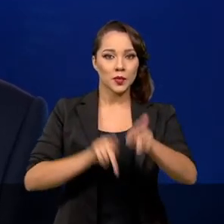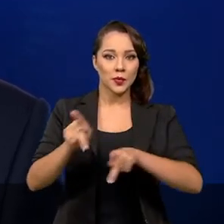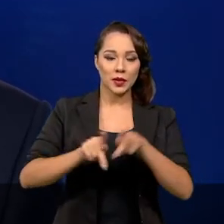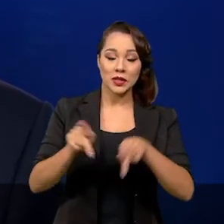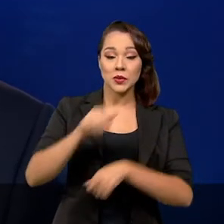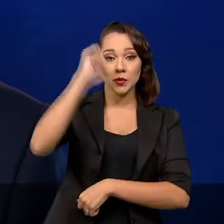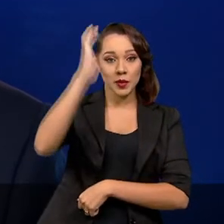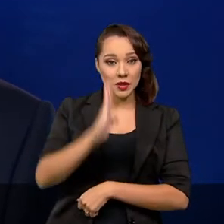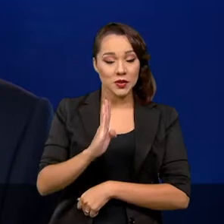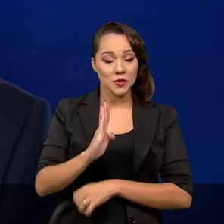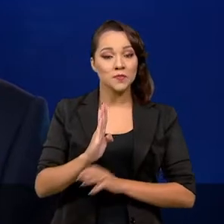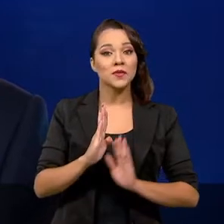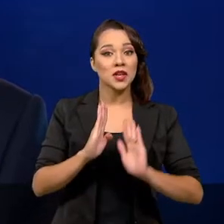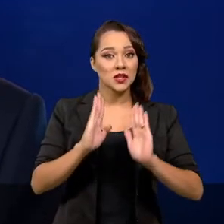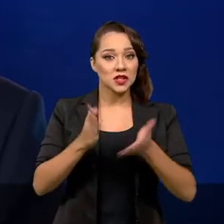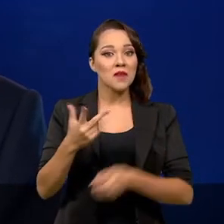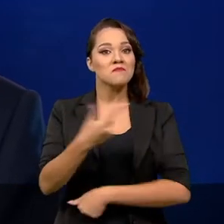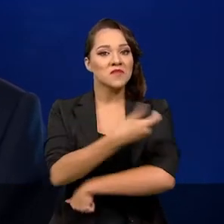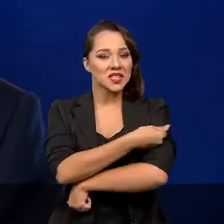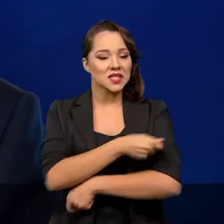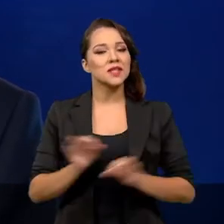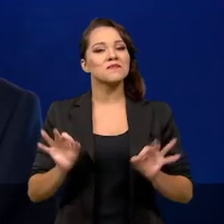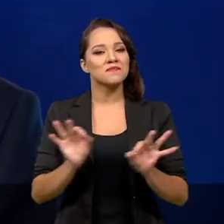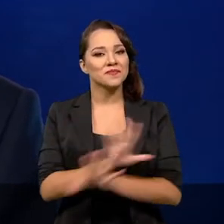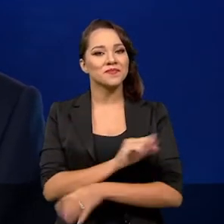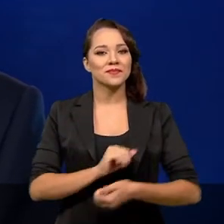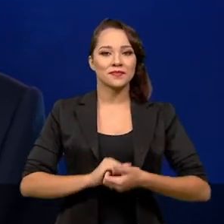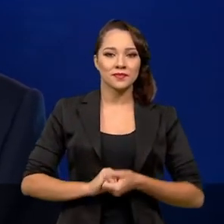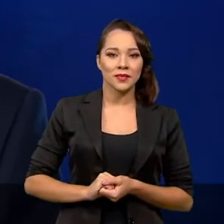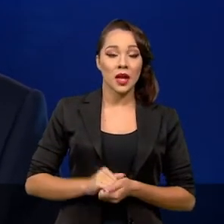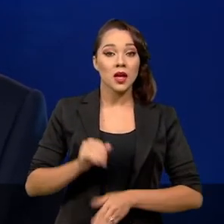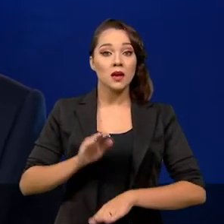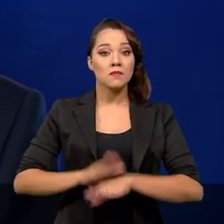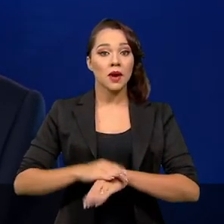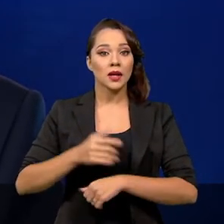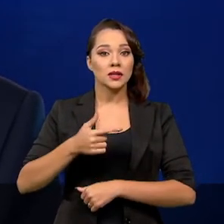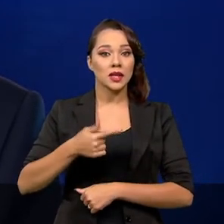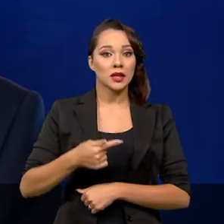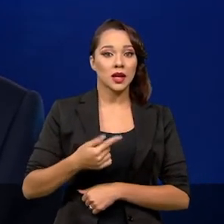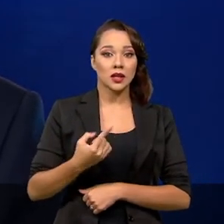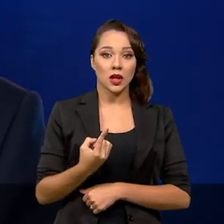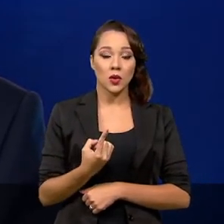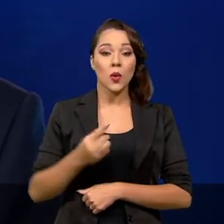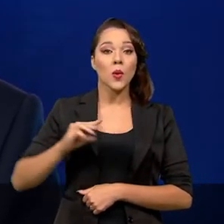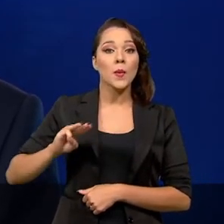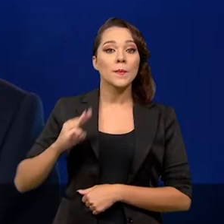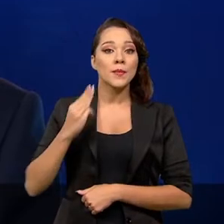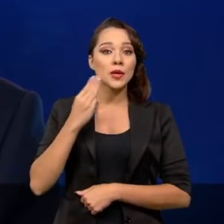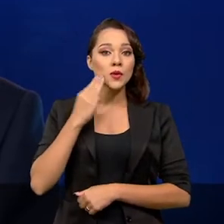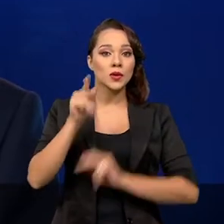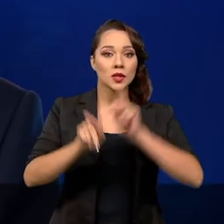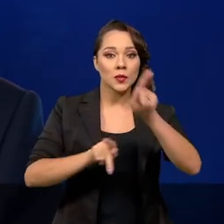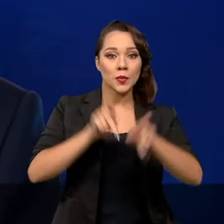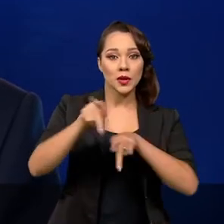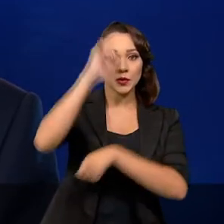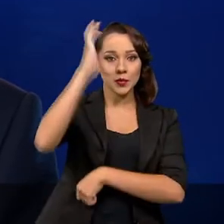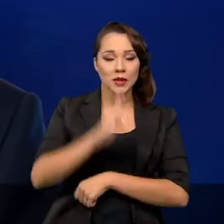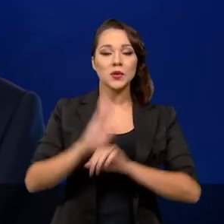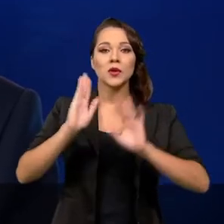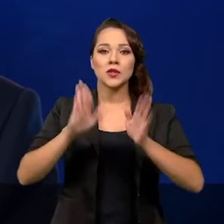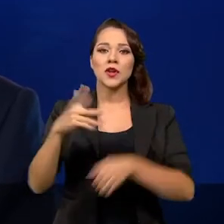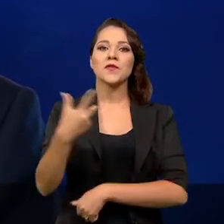população brasileira completou o esquema vacinal e mais de 71 milhões de brasileiros